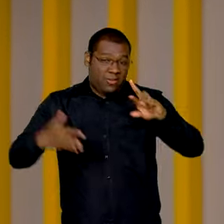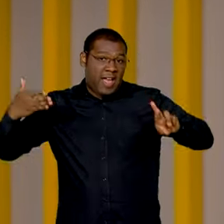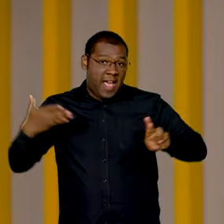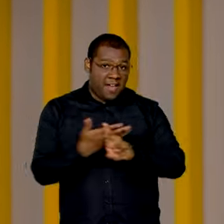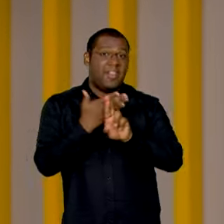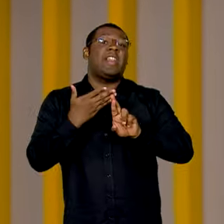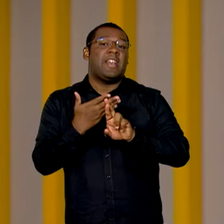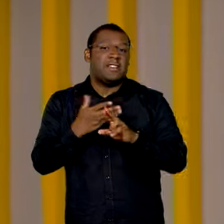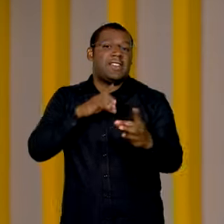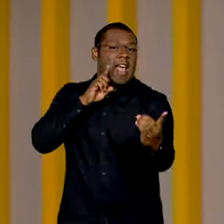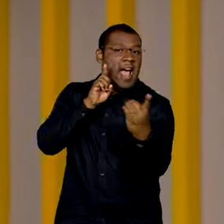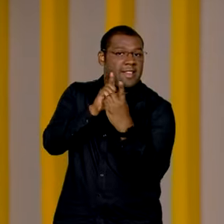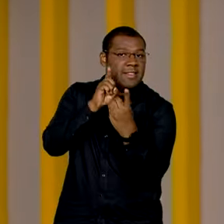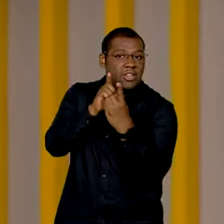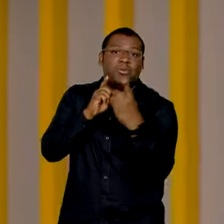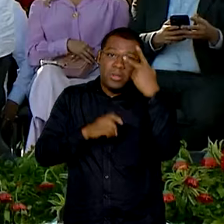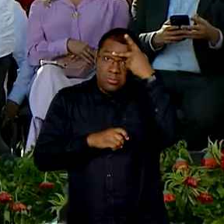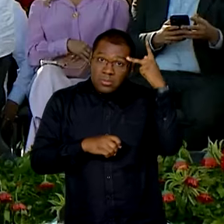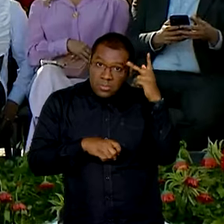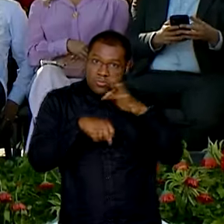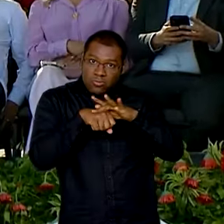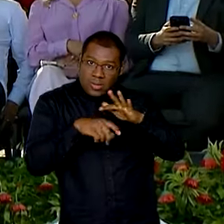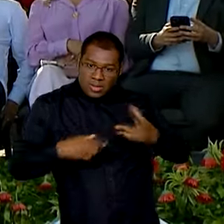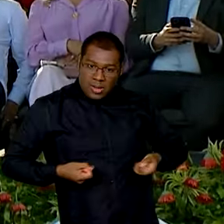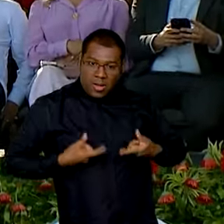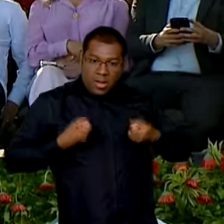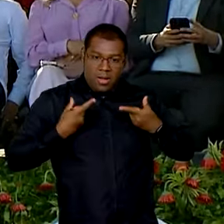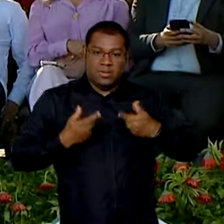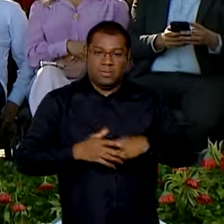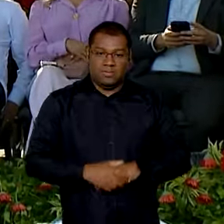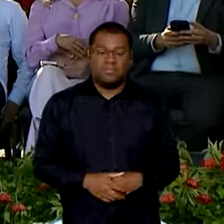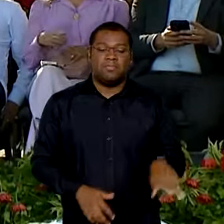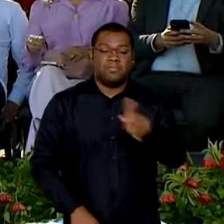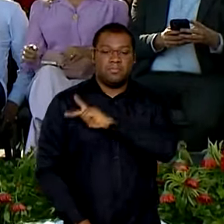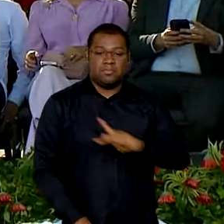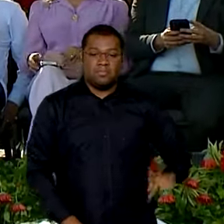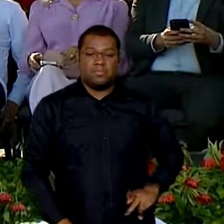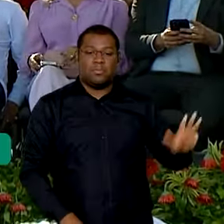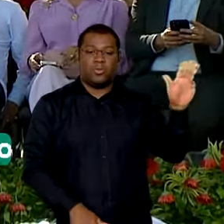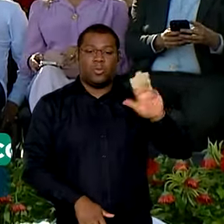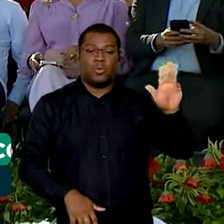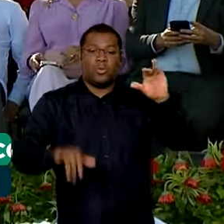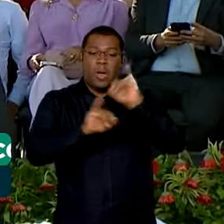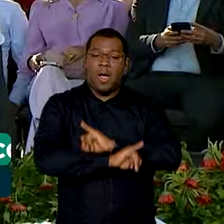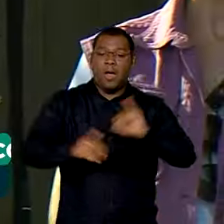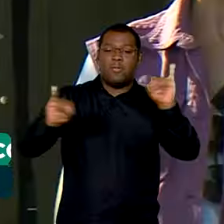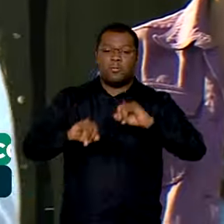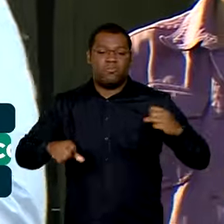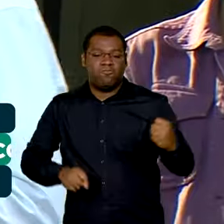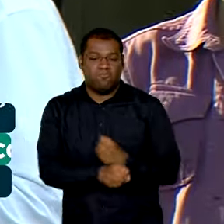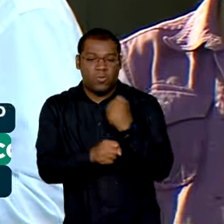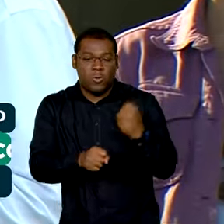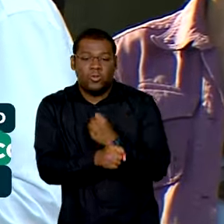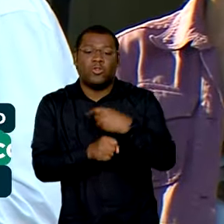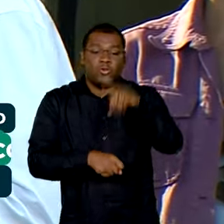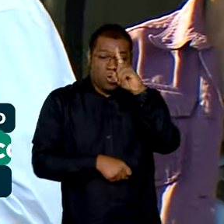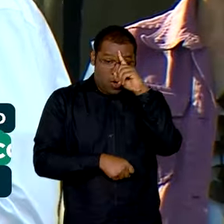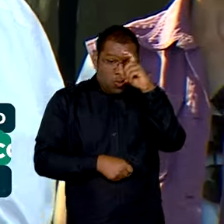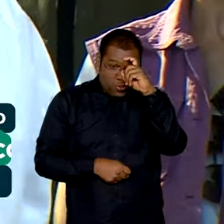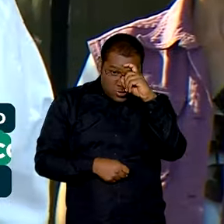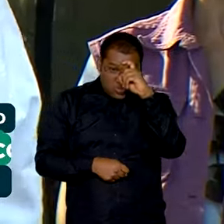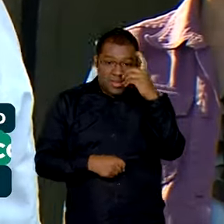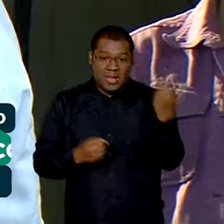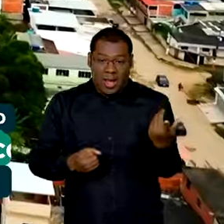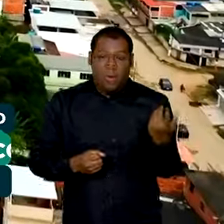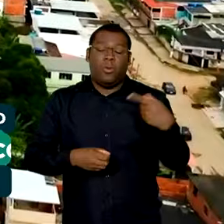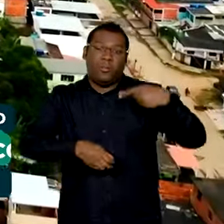para toda a Baixada Fluminense. O presidente Lula anunciou a construção do Hospital Oncológico de